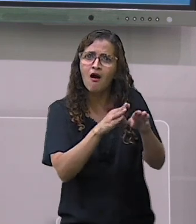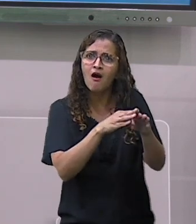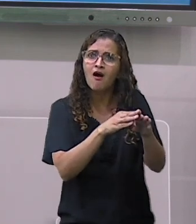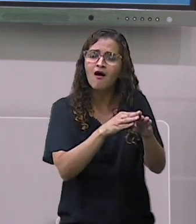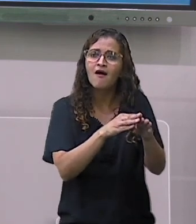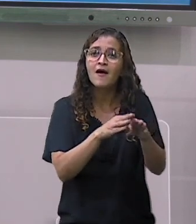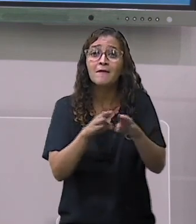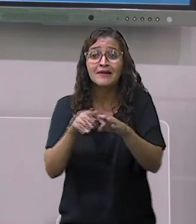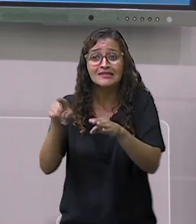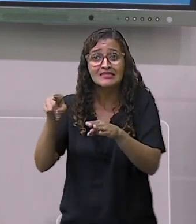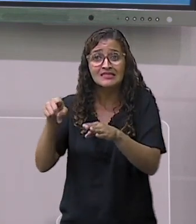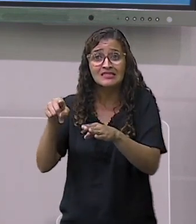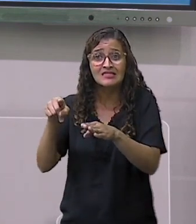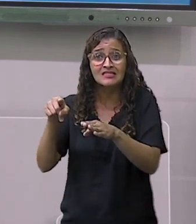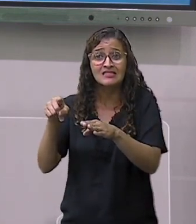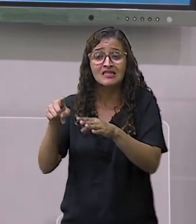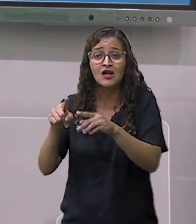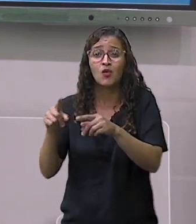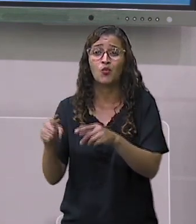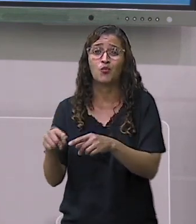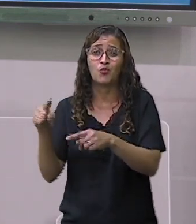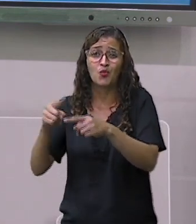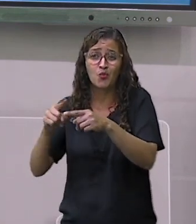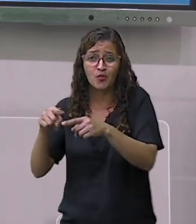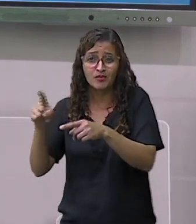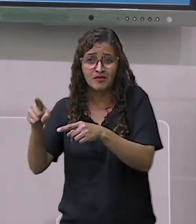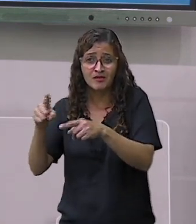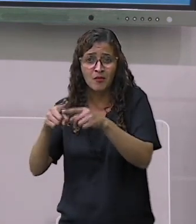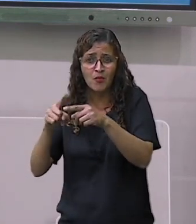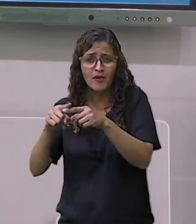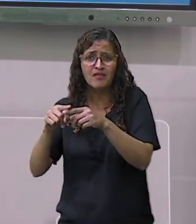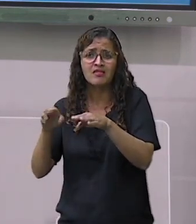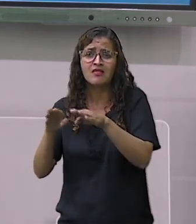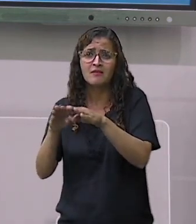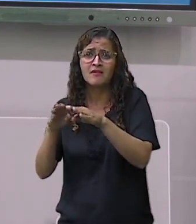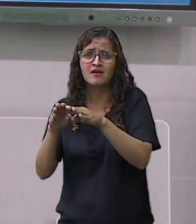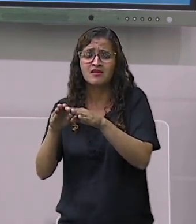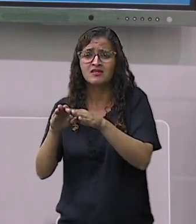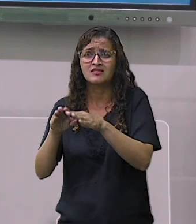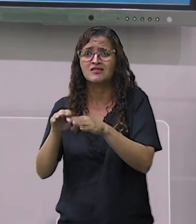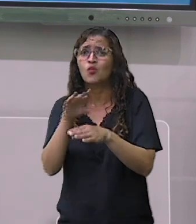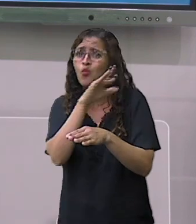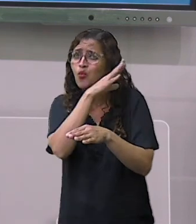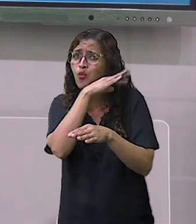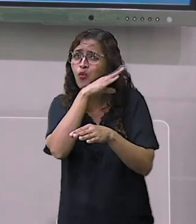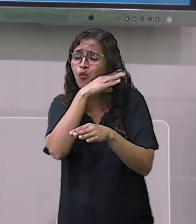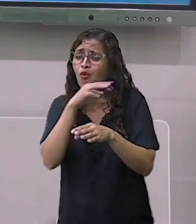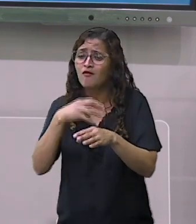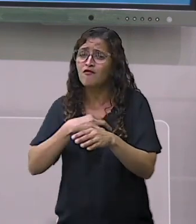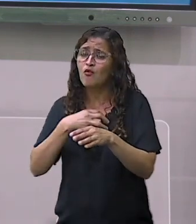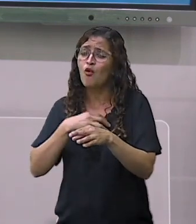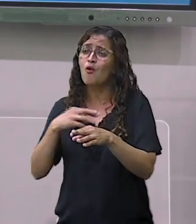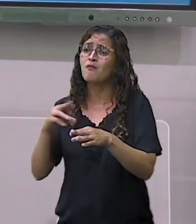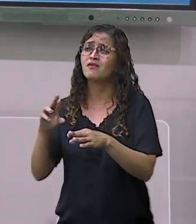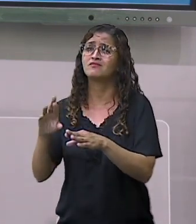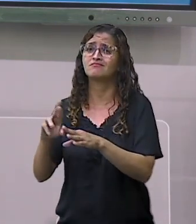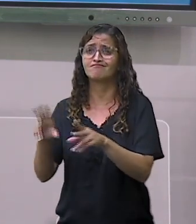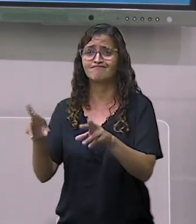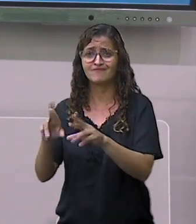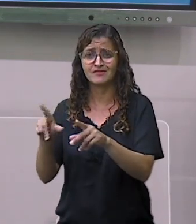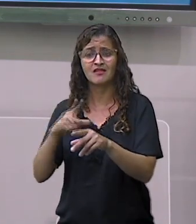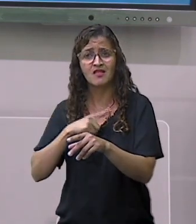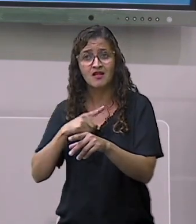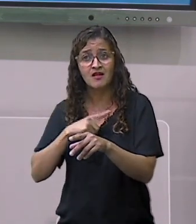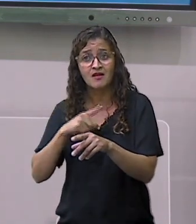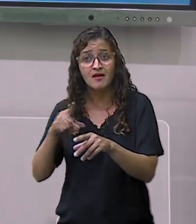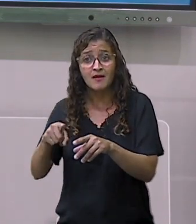mas para o lado da medicina, para a rede alimentícia, é muito benéfico os fungos